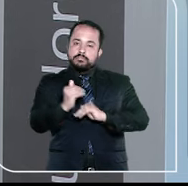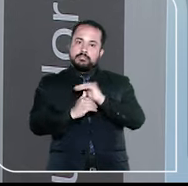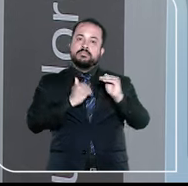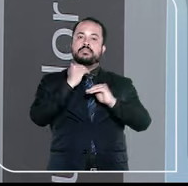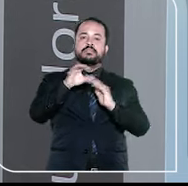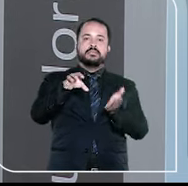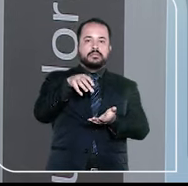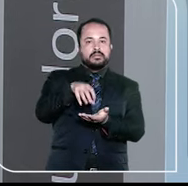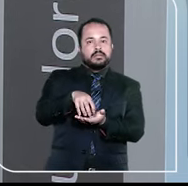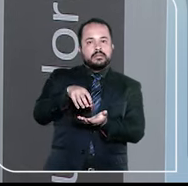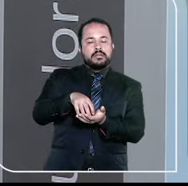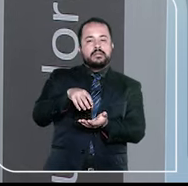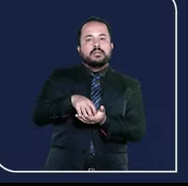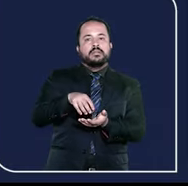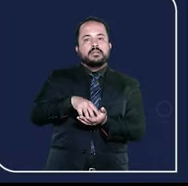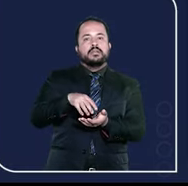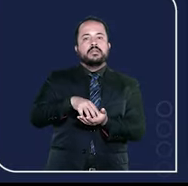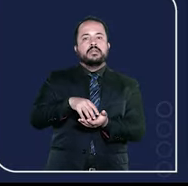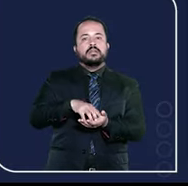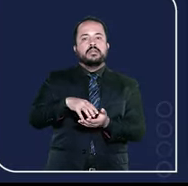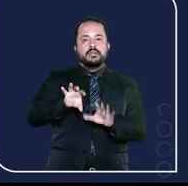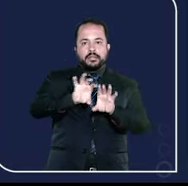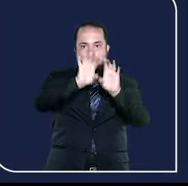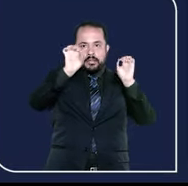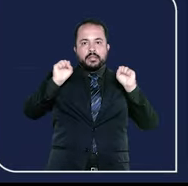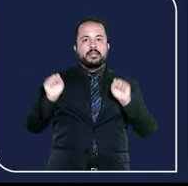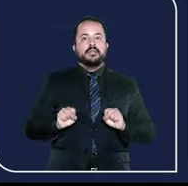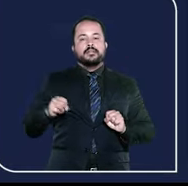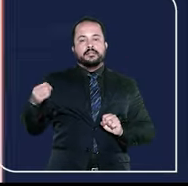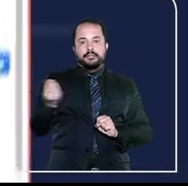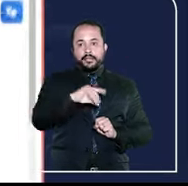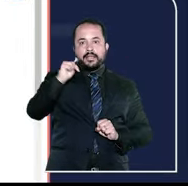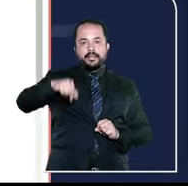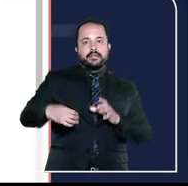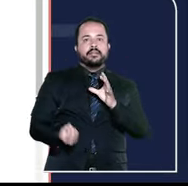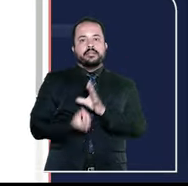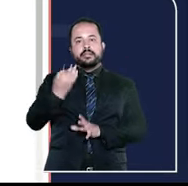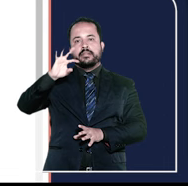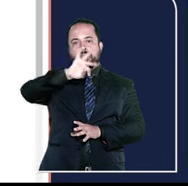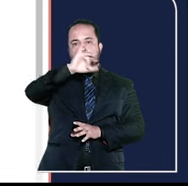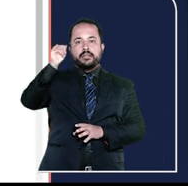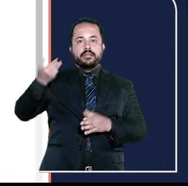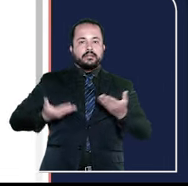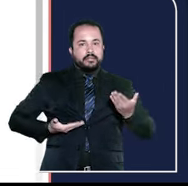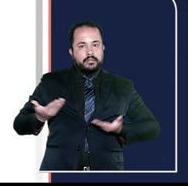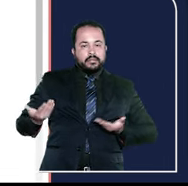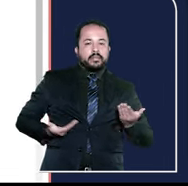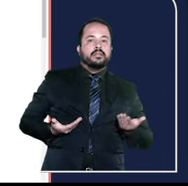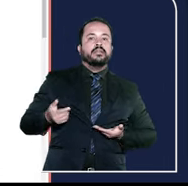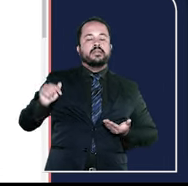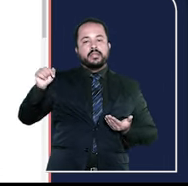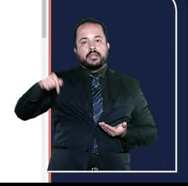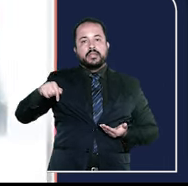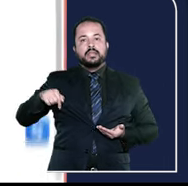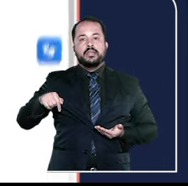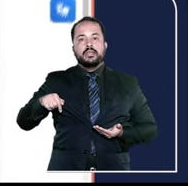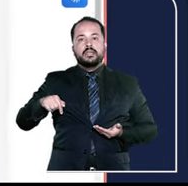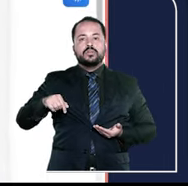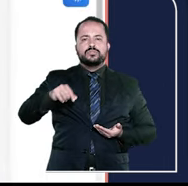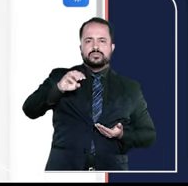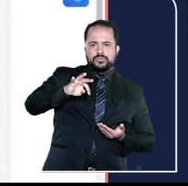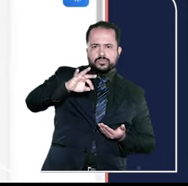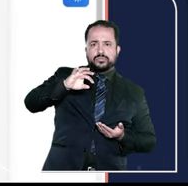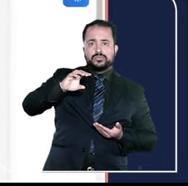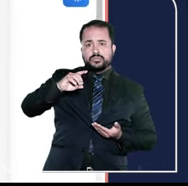seguindo a própria evolução da unidade, a gente adotou um novo sistema desenvolvido aqui no tribunal, pelos servidores e colegas